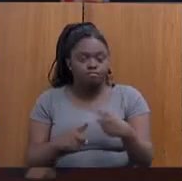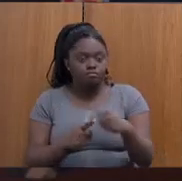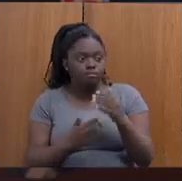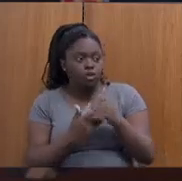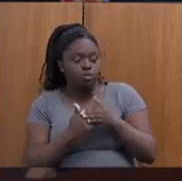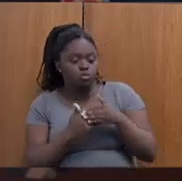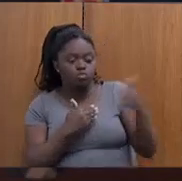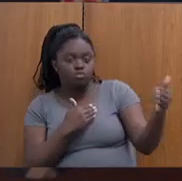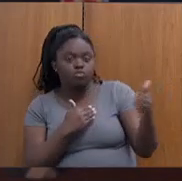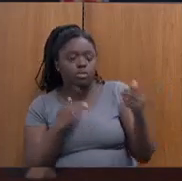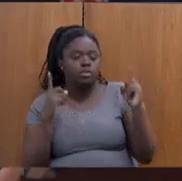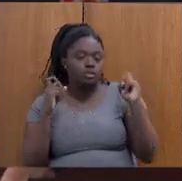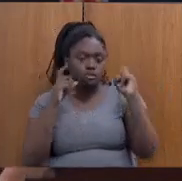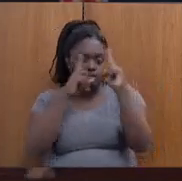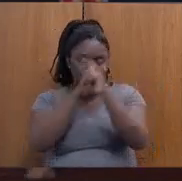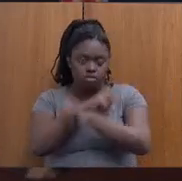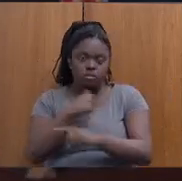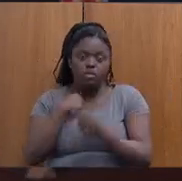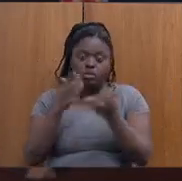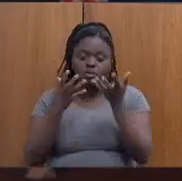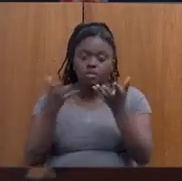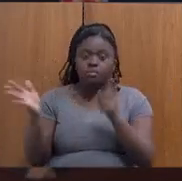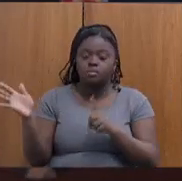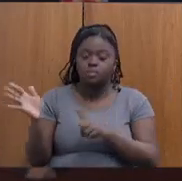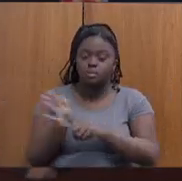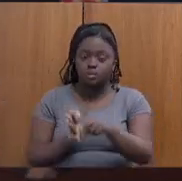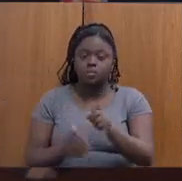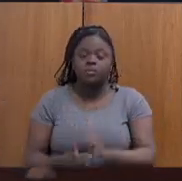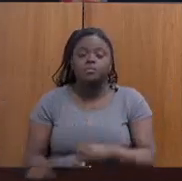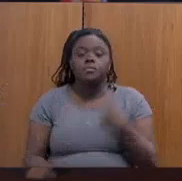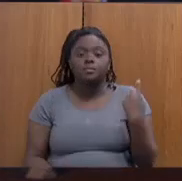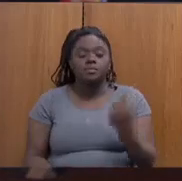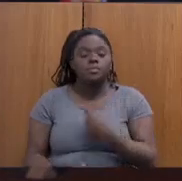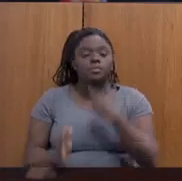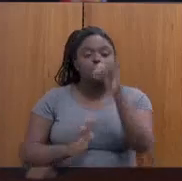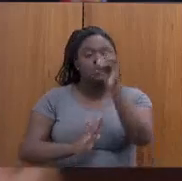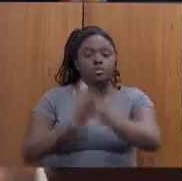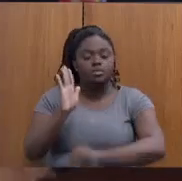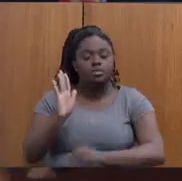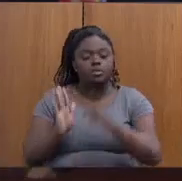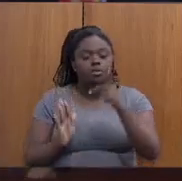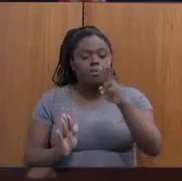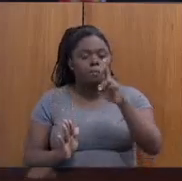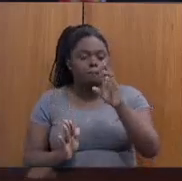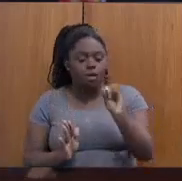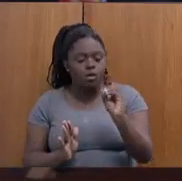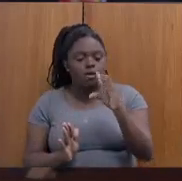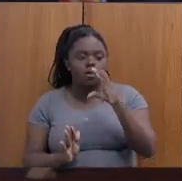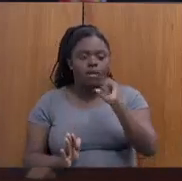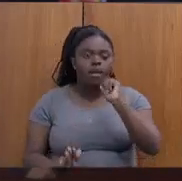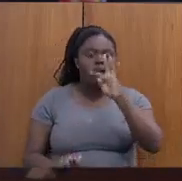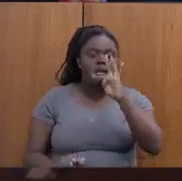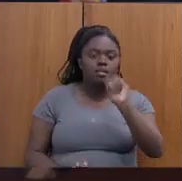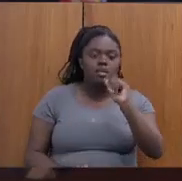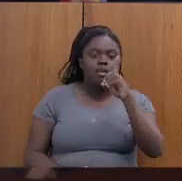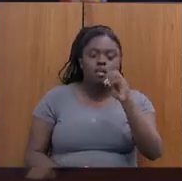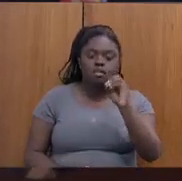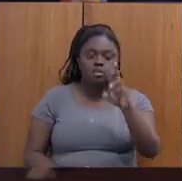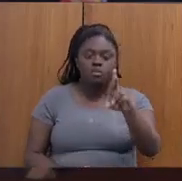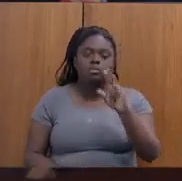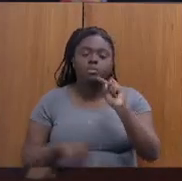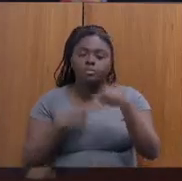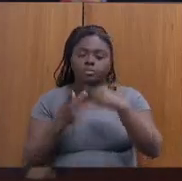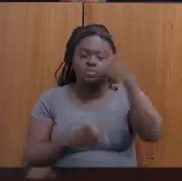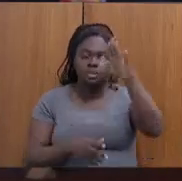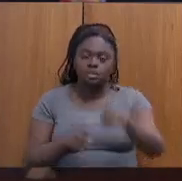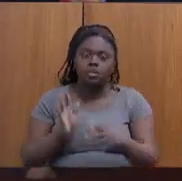isso é bastante delicado. E aí eu queria te perguntar, inclusive, nós íamos fazer o lançamento do ProCatador, porque eu sei que vai apresentar a tarde do meu programa de catadores